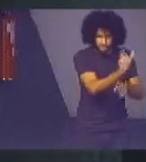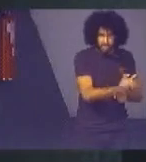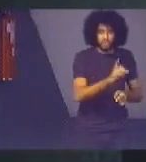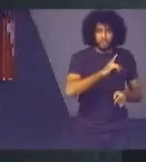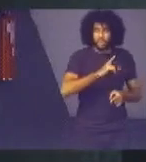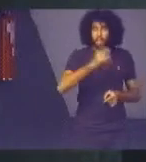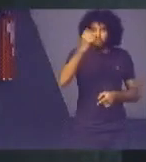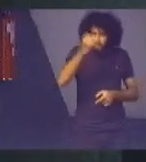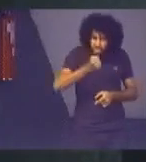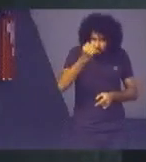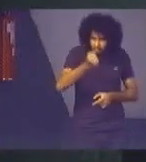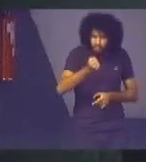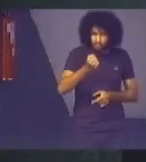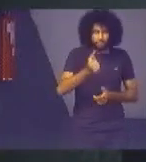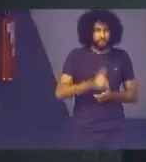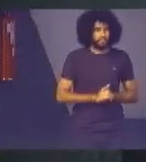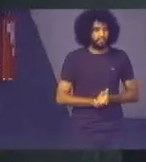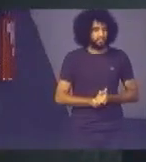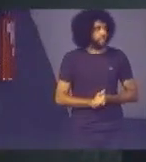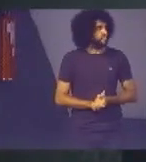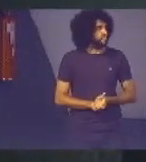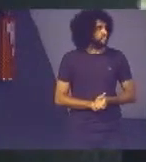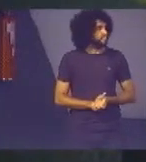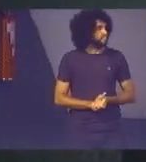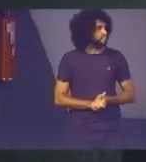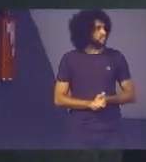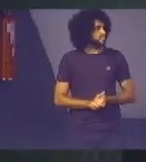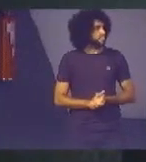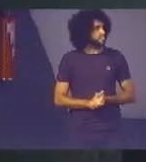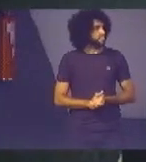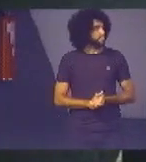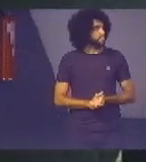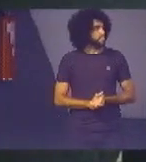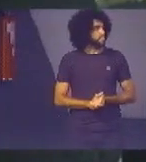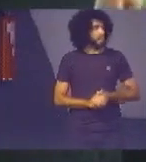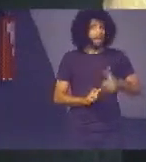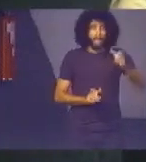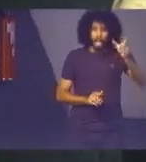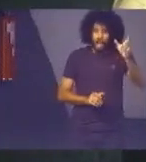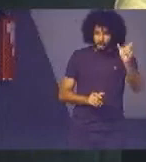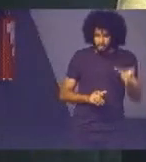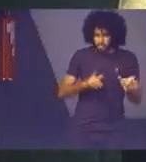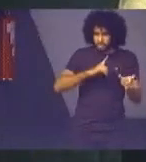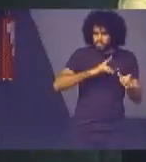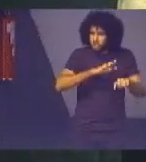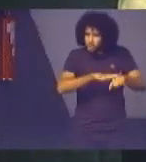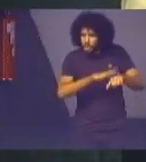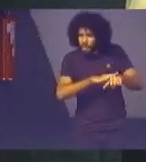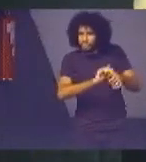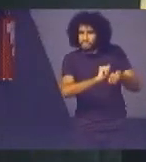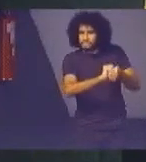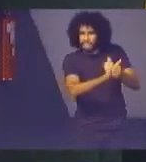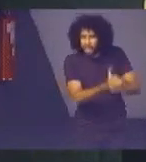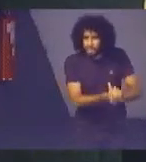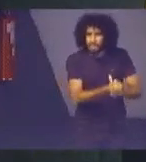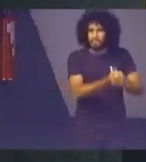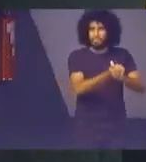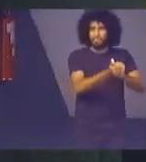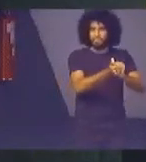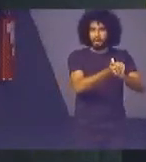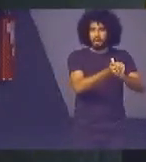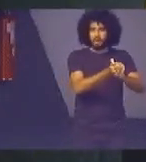o benefício elas tiveram um período de adaptação naquele dia foram